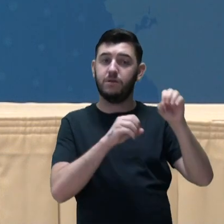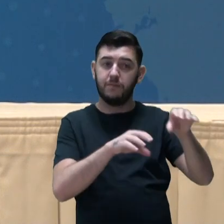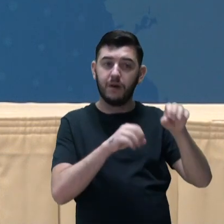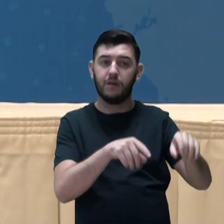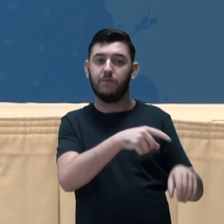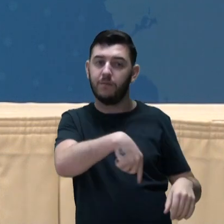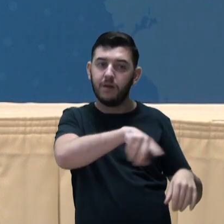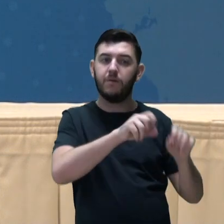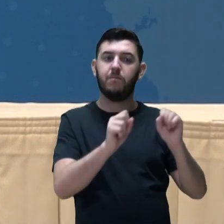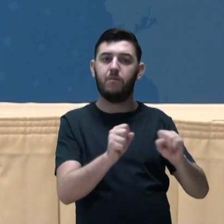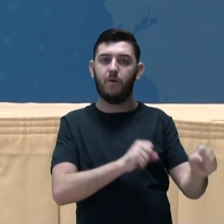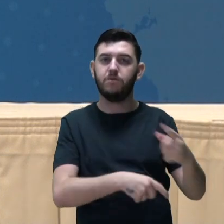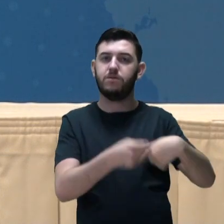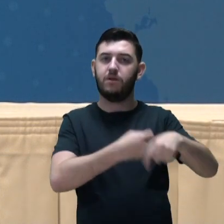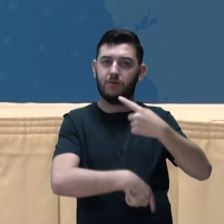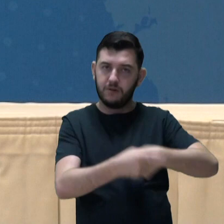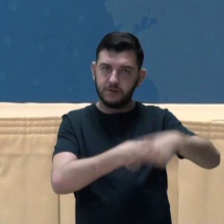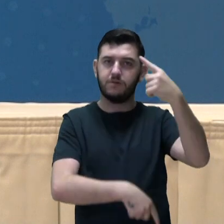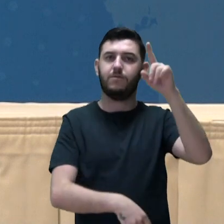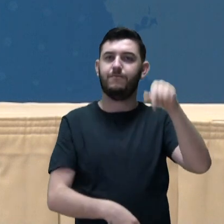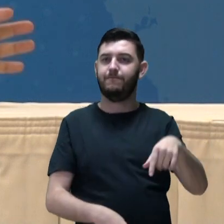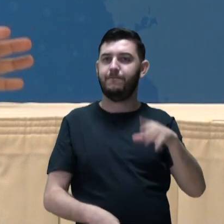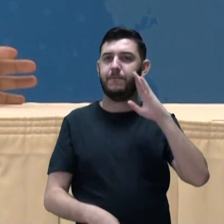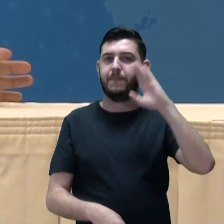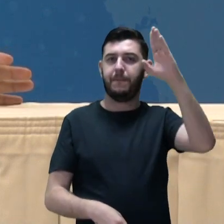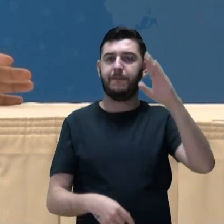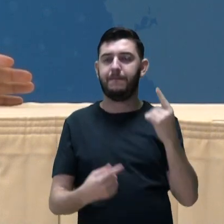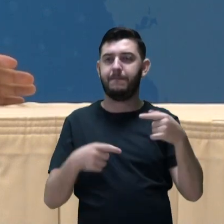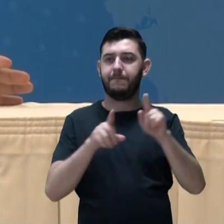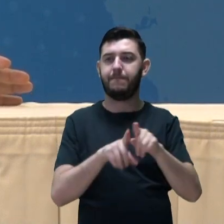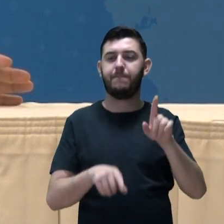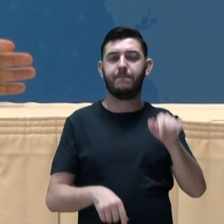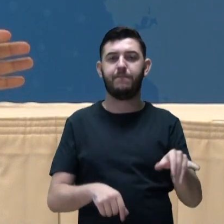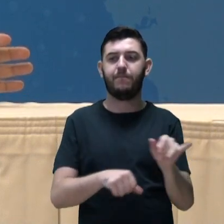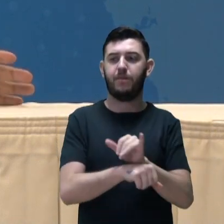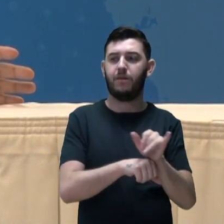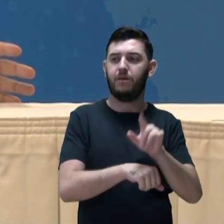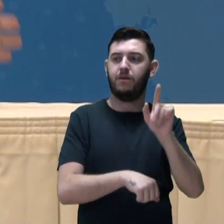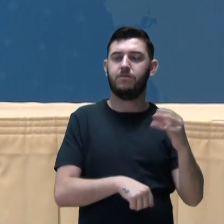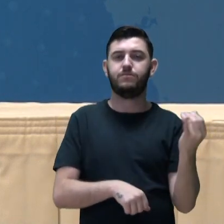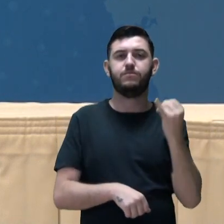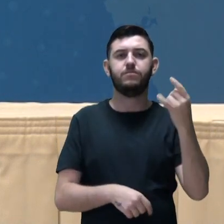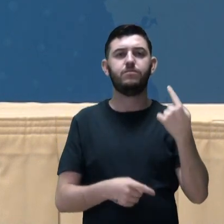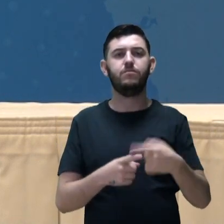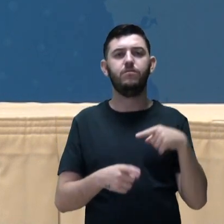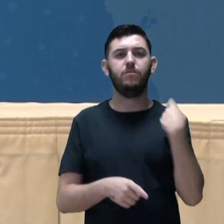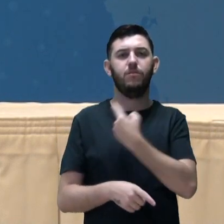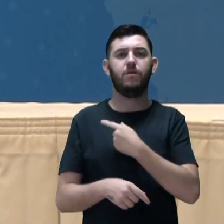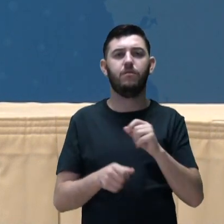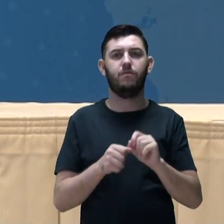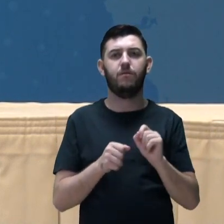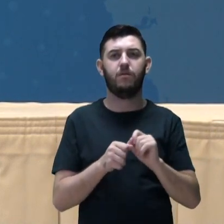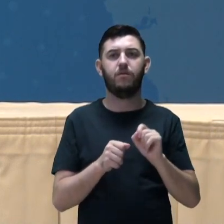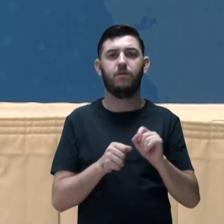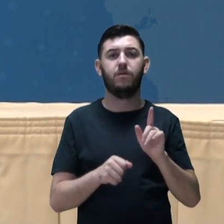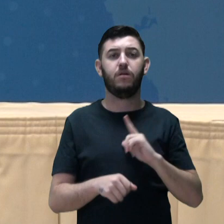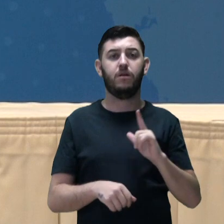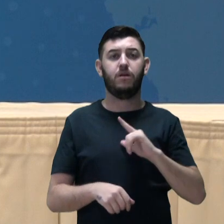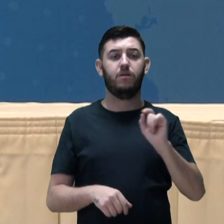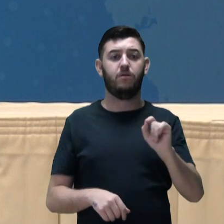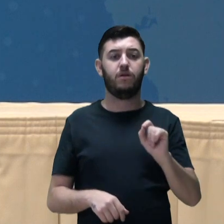prosperidade ao seu negócio é fundamental. E aí entra um outro elemento importante nessa estratégia de por que fazer isso com